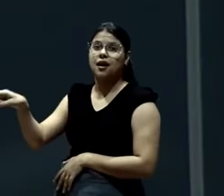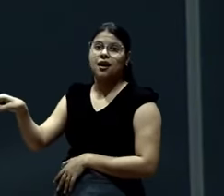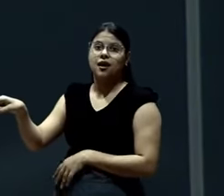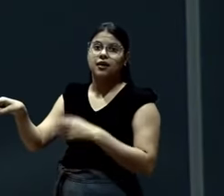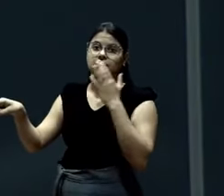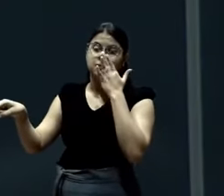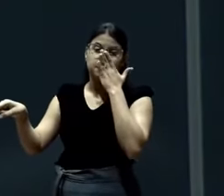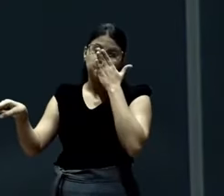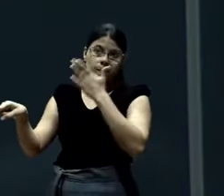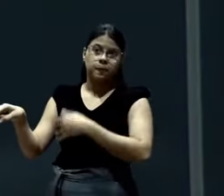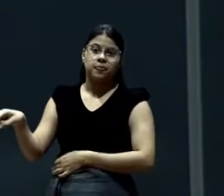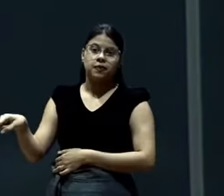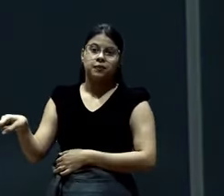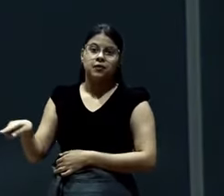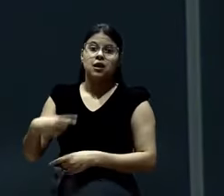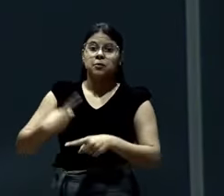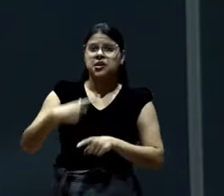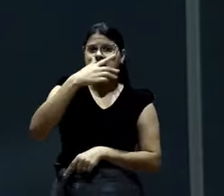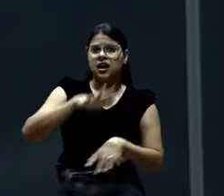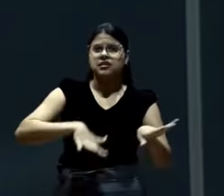acha que todo mundo é ruim. Esse daí que é ruim.